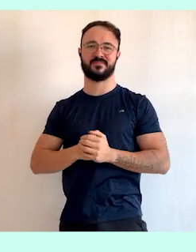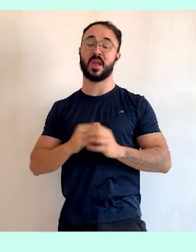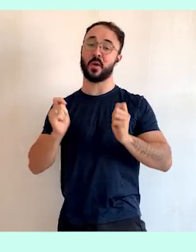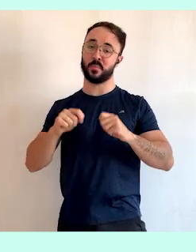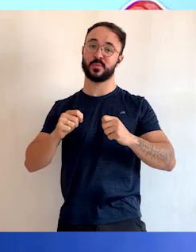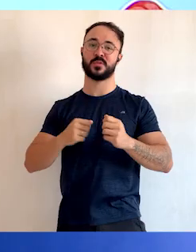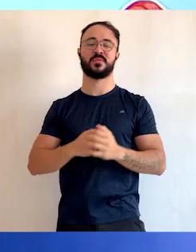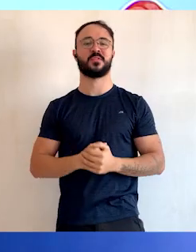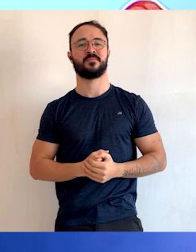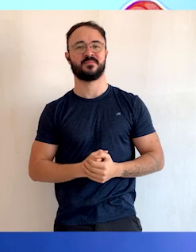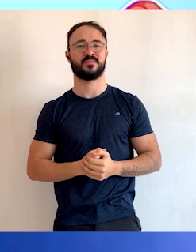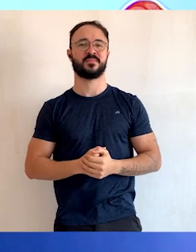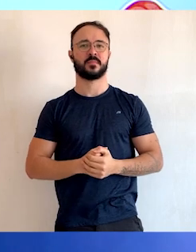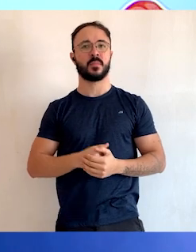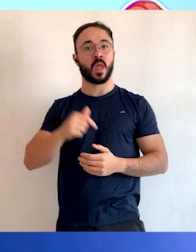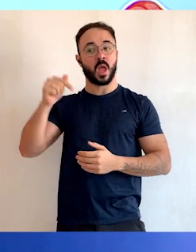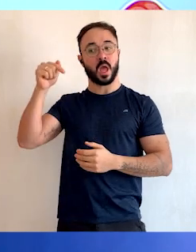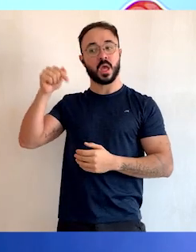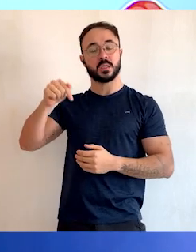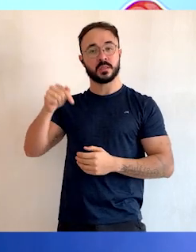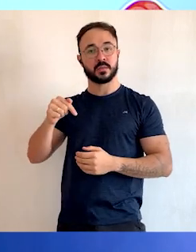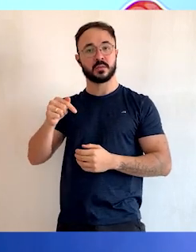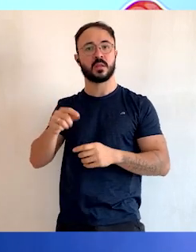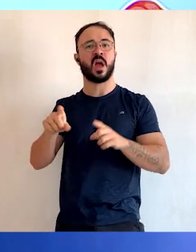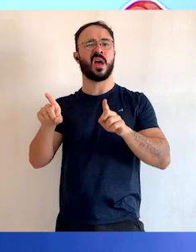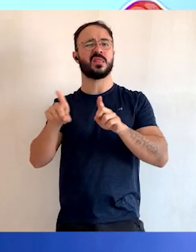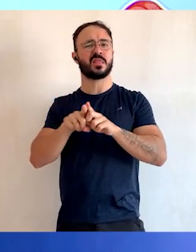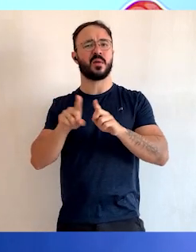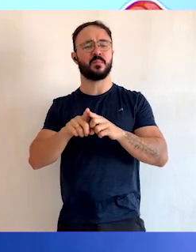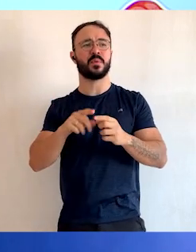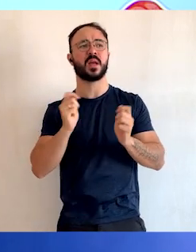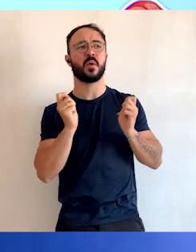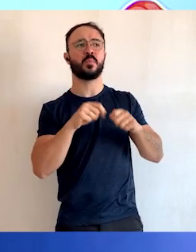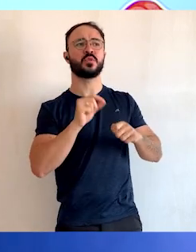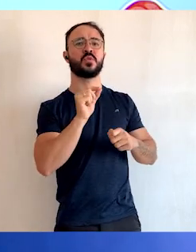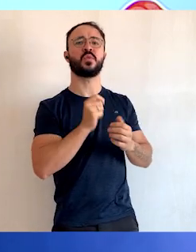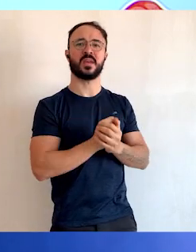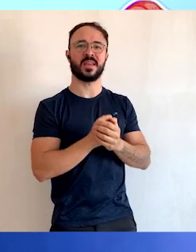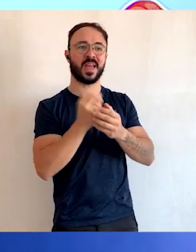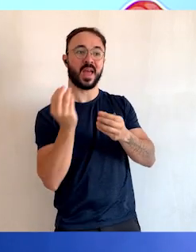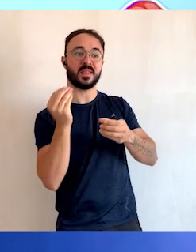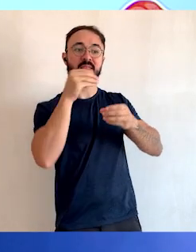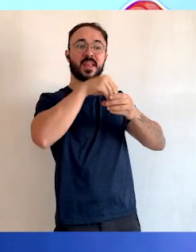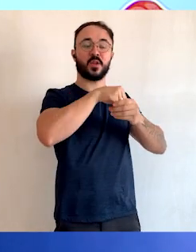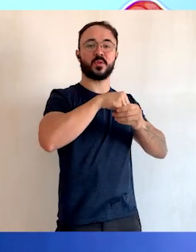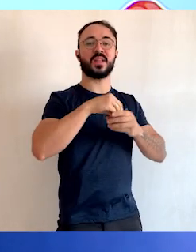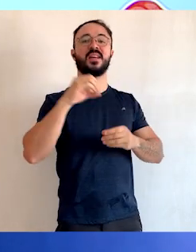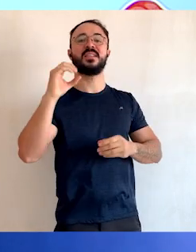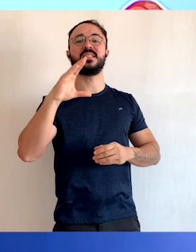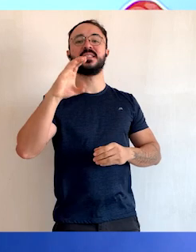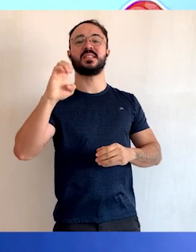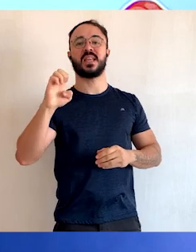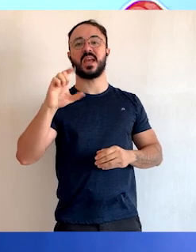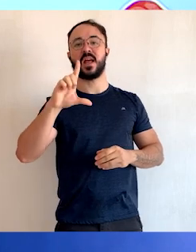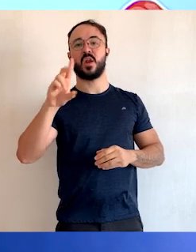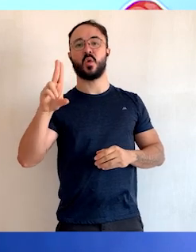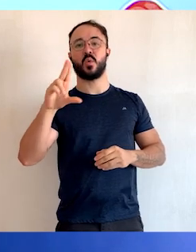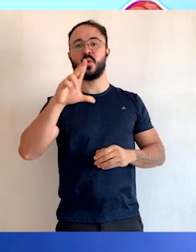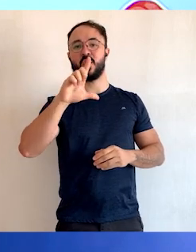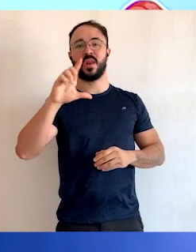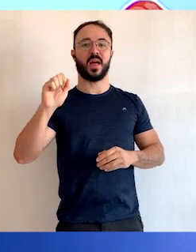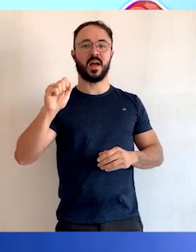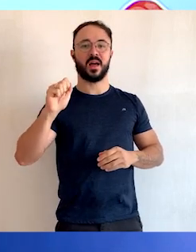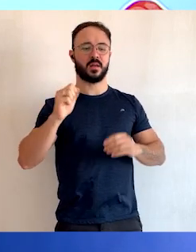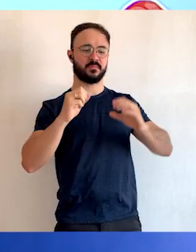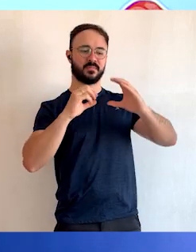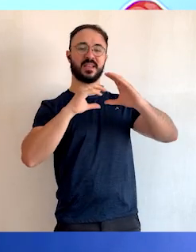Isso também acontece dentro das nossas células. Esses processos